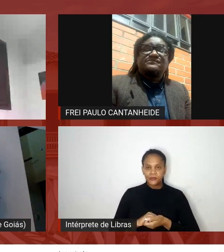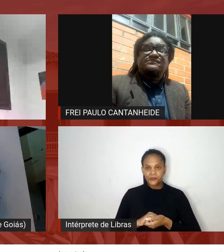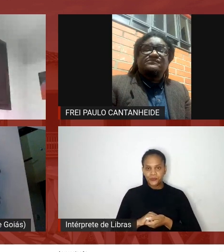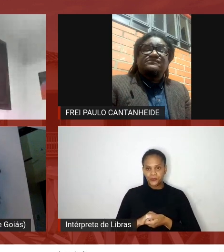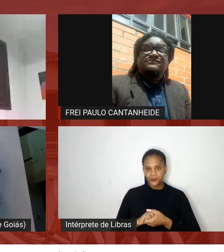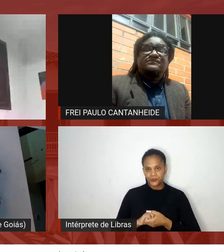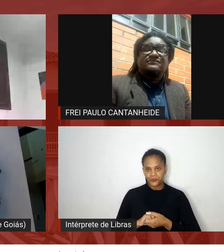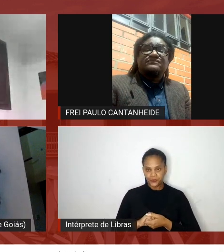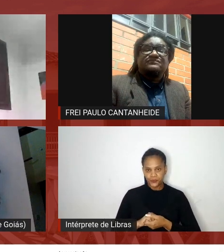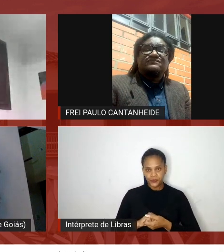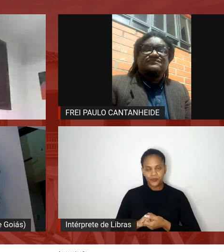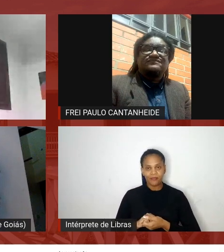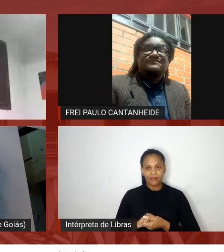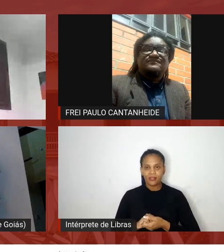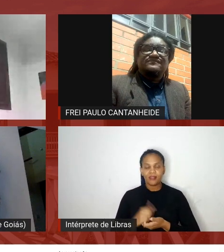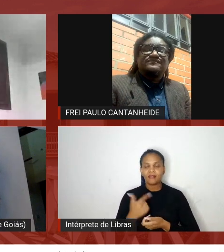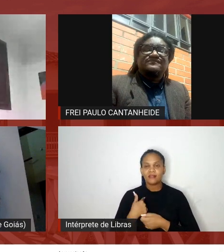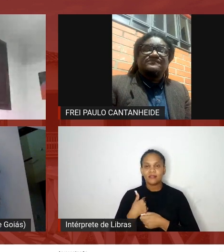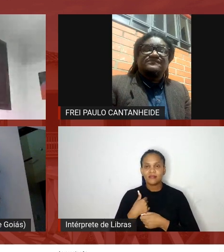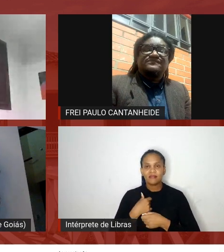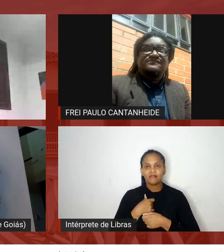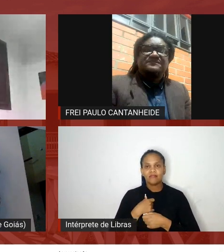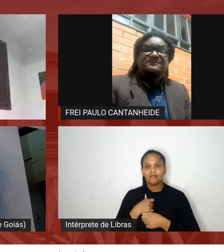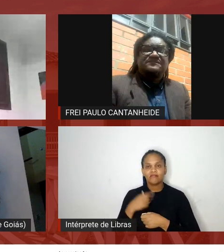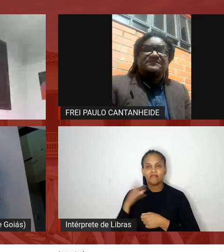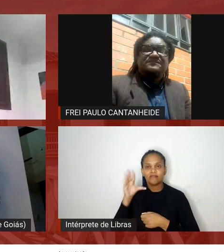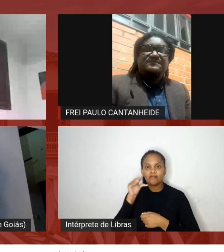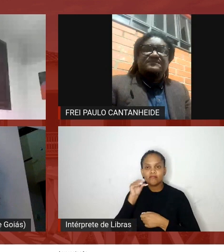está desligada ainda Fernanda o microfone